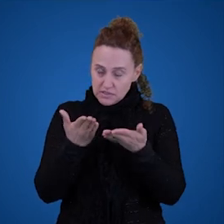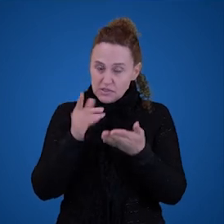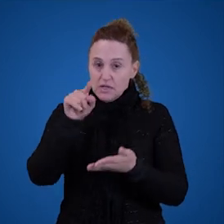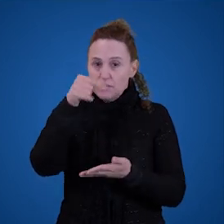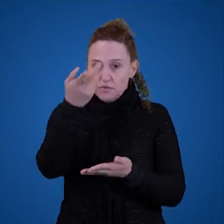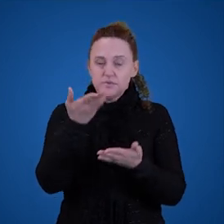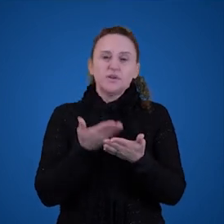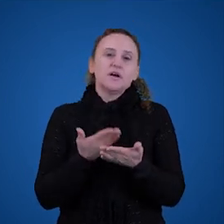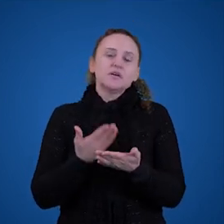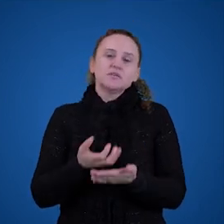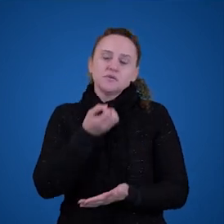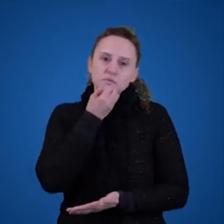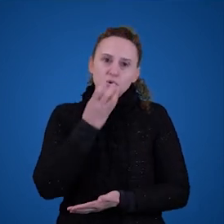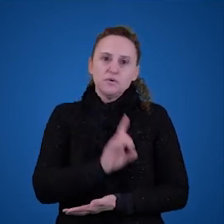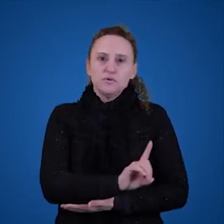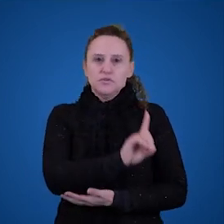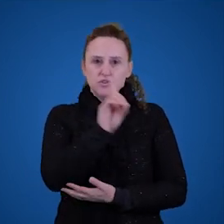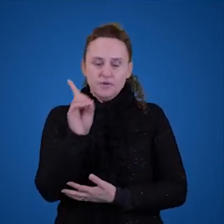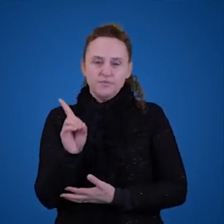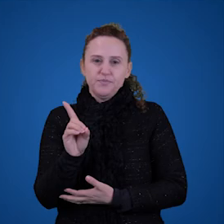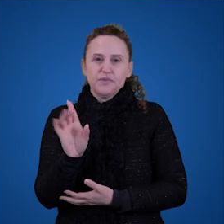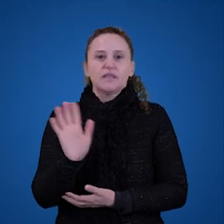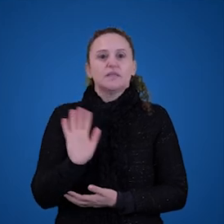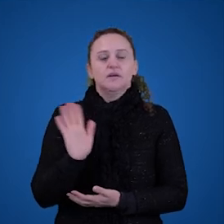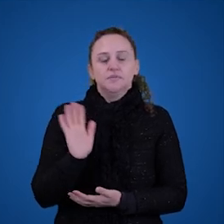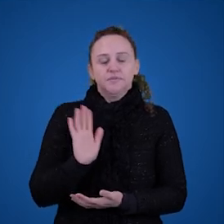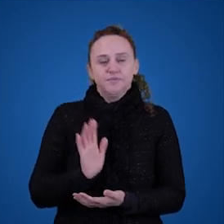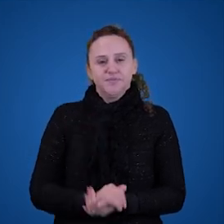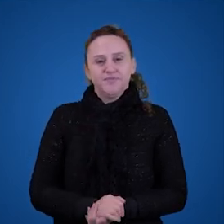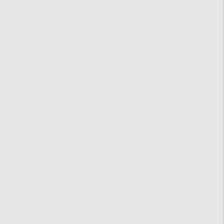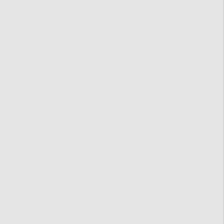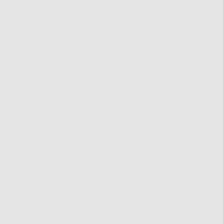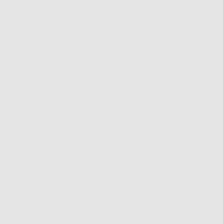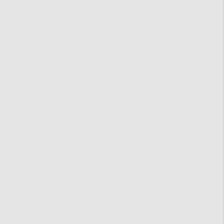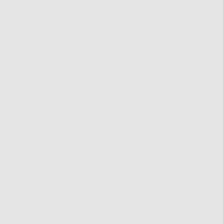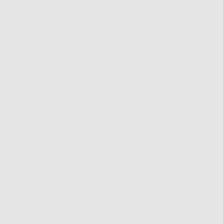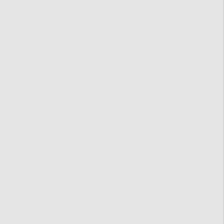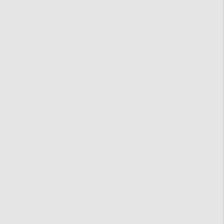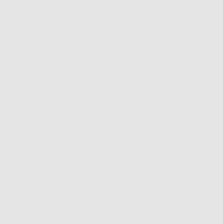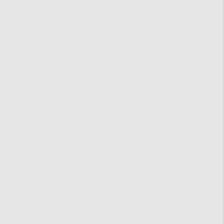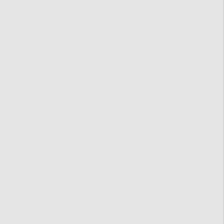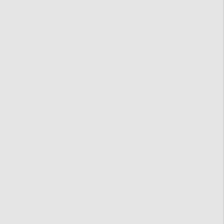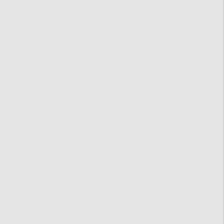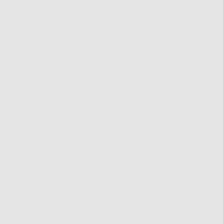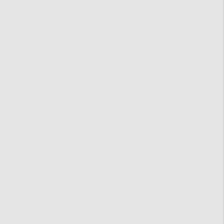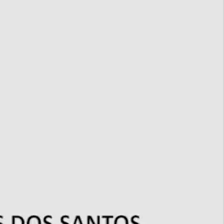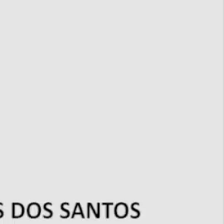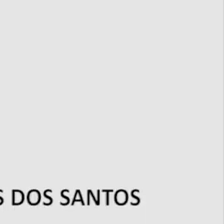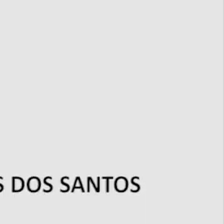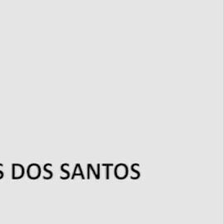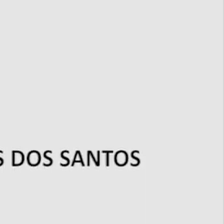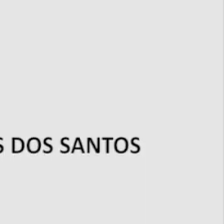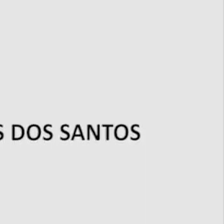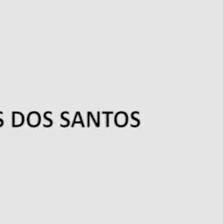que vocês tenham um bom dia e a gente se vê lá até mais e